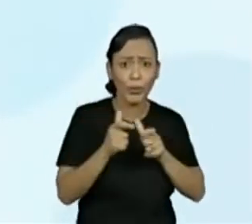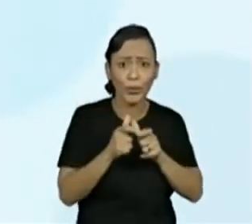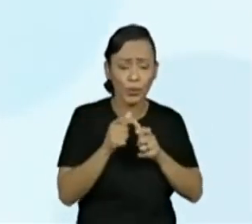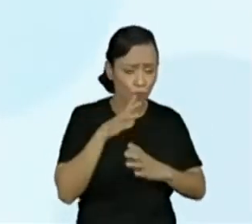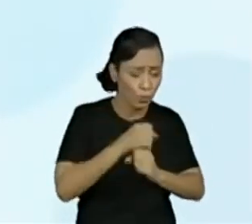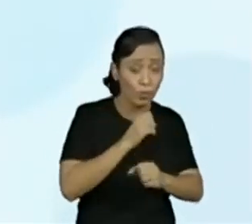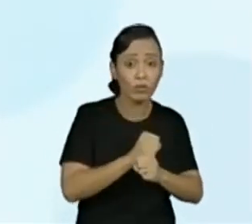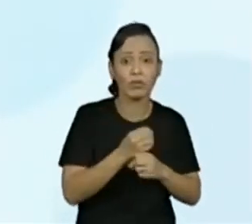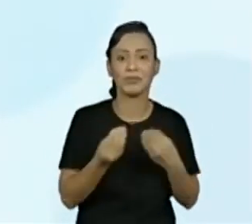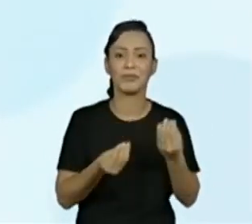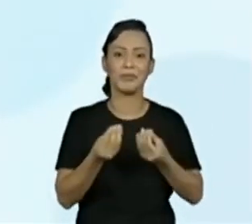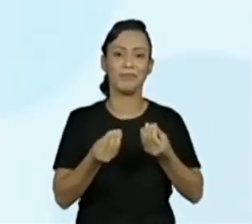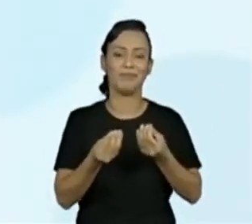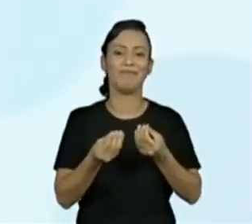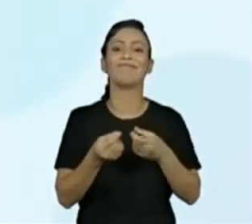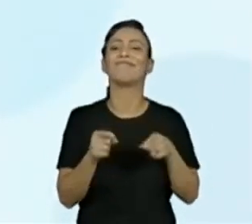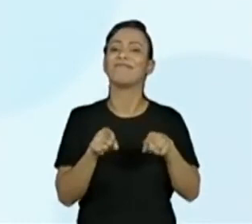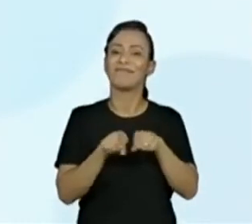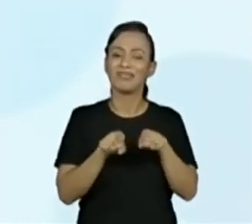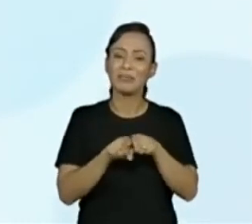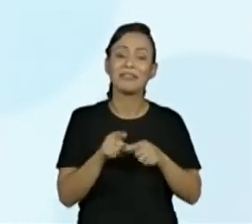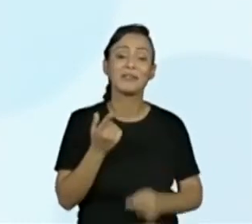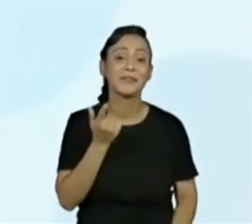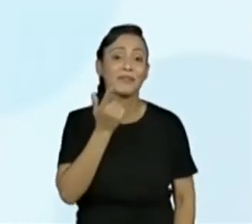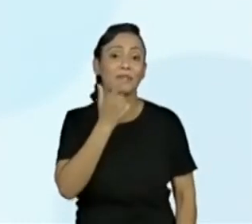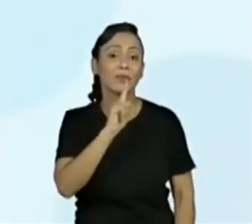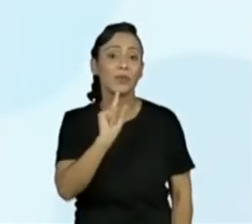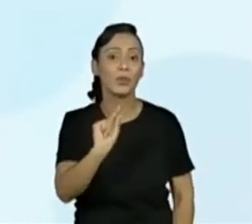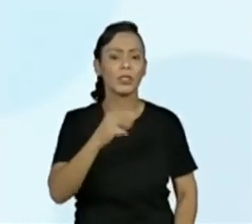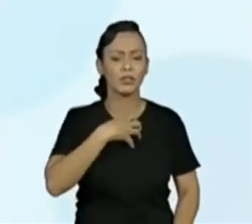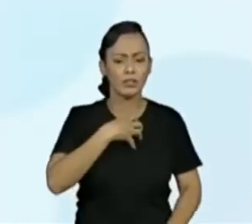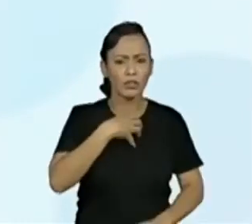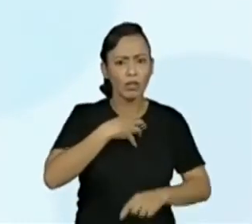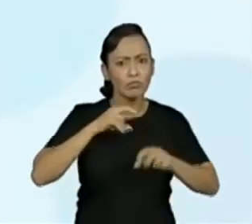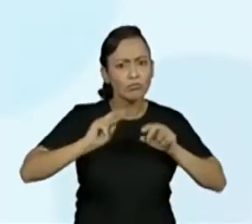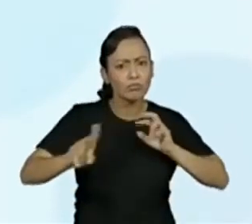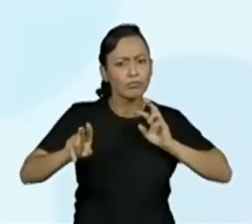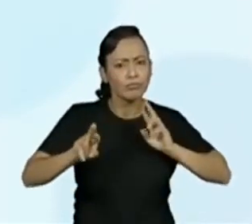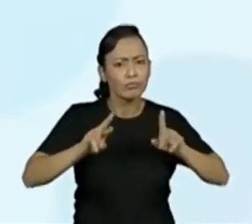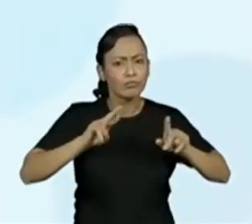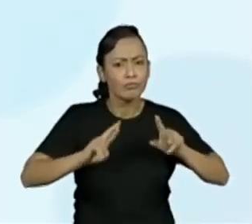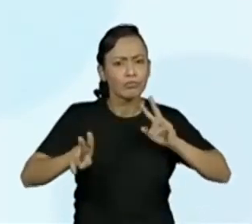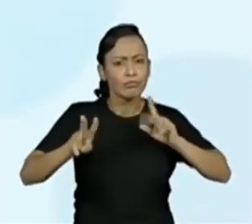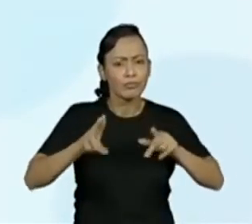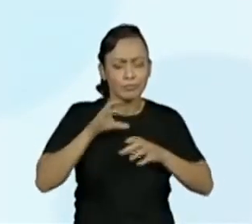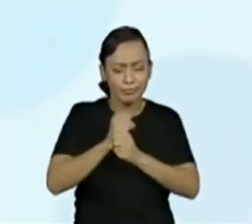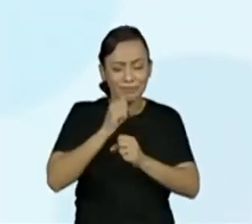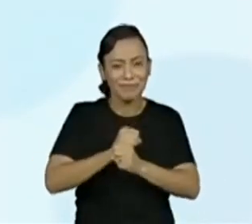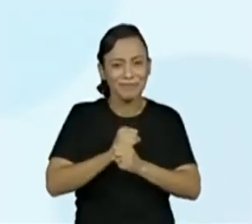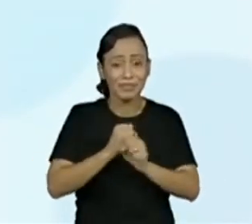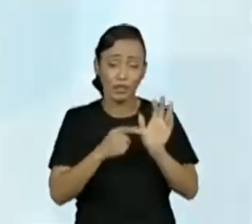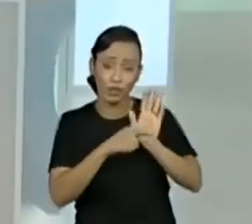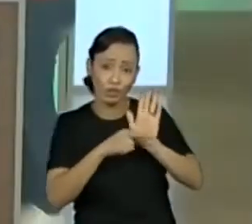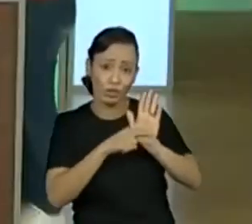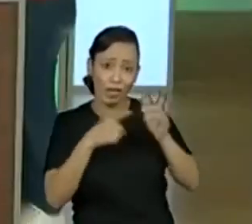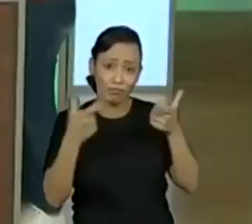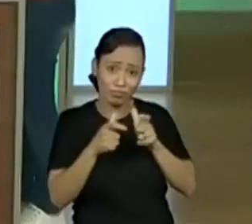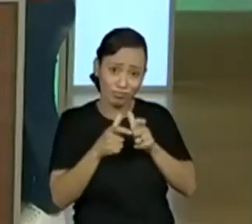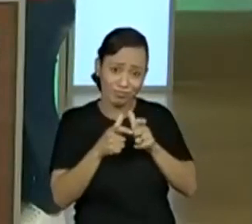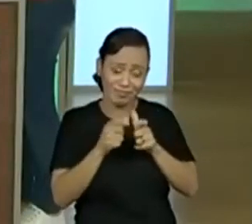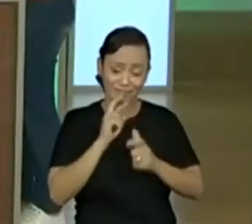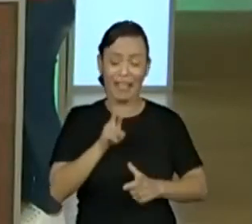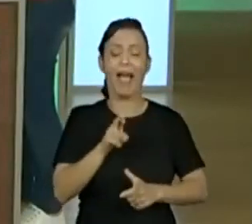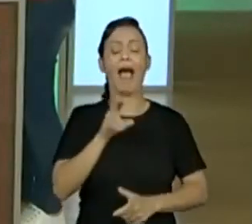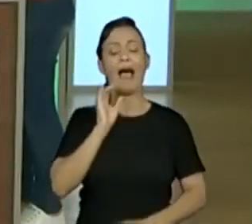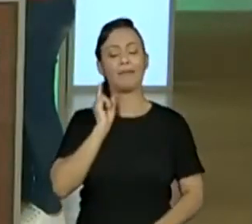material manipulável, utilizando estratégias e formas de registros pessoais. Essa a gente já viu, não é? Sim,